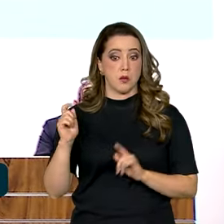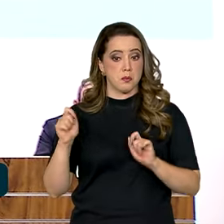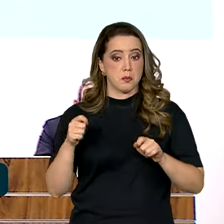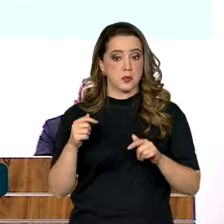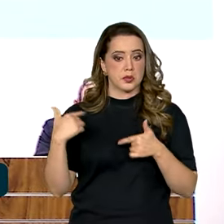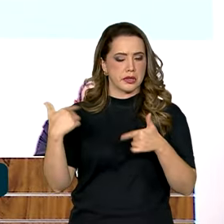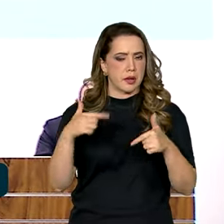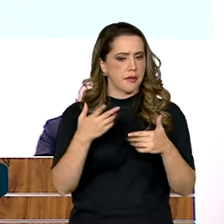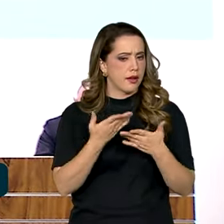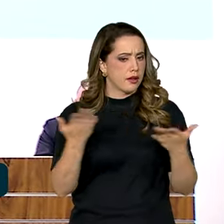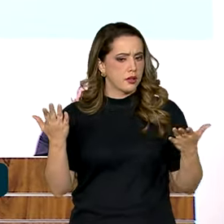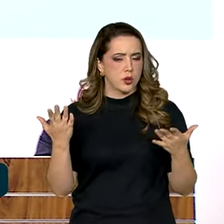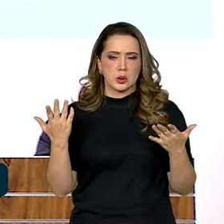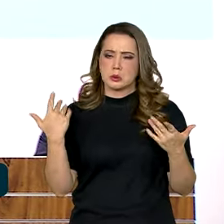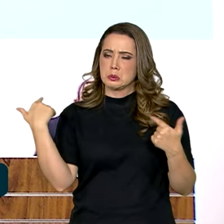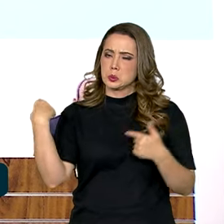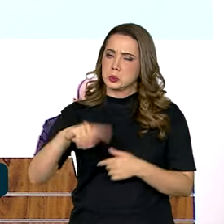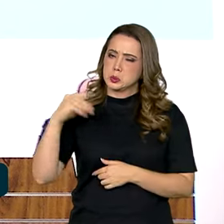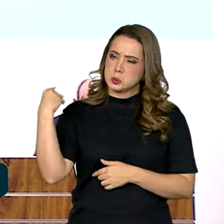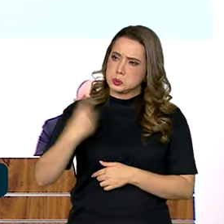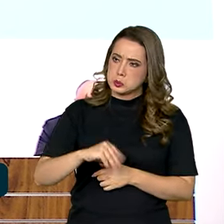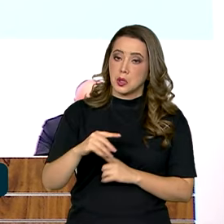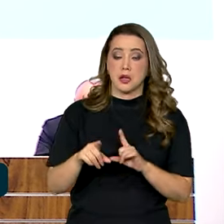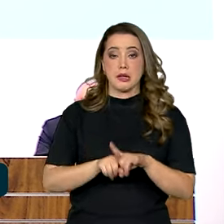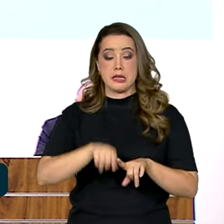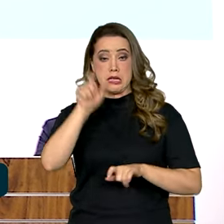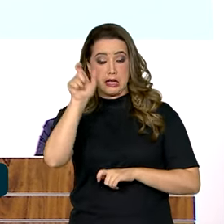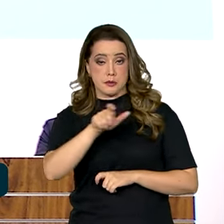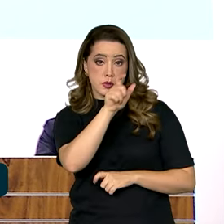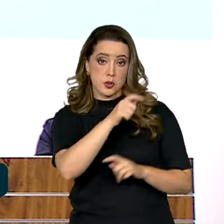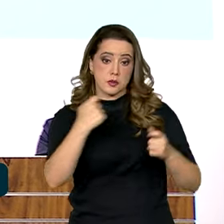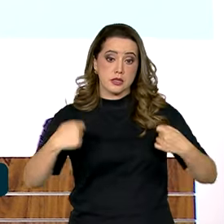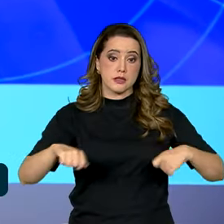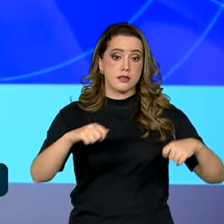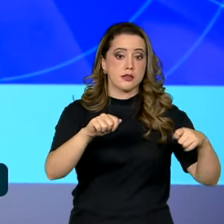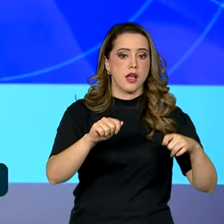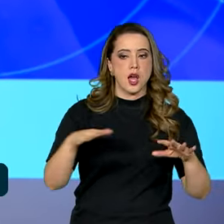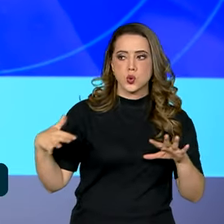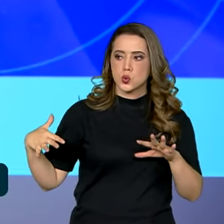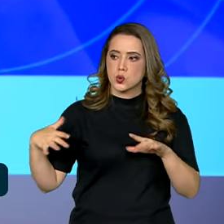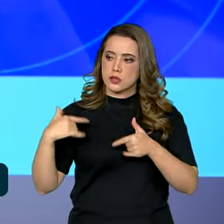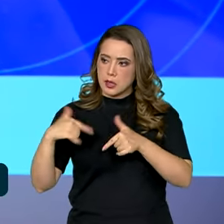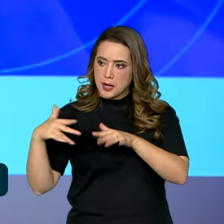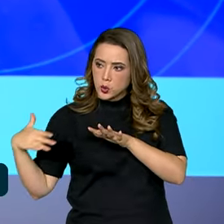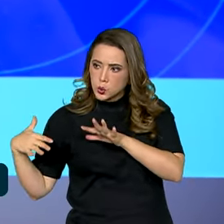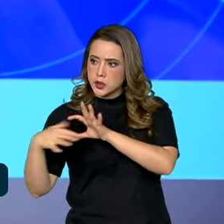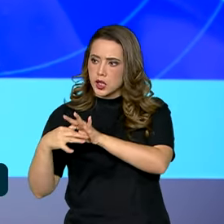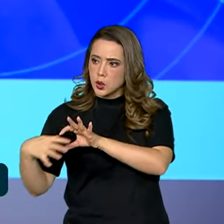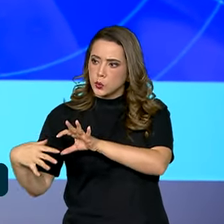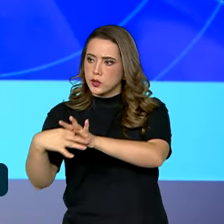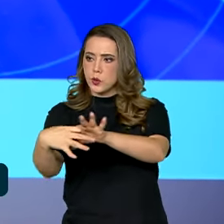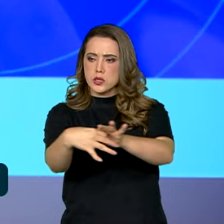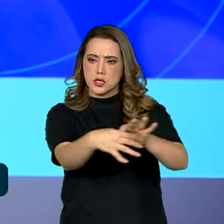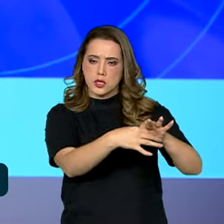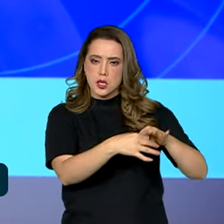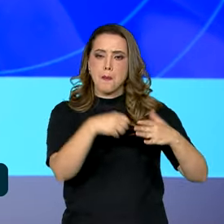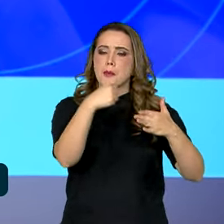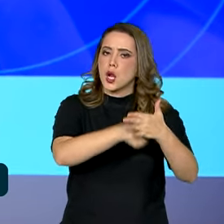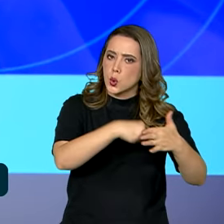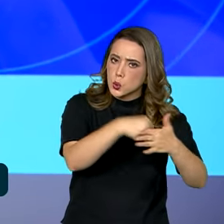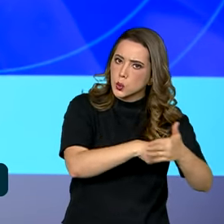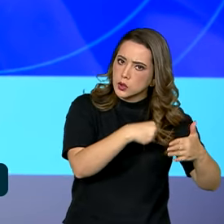trabalho eram exaustivas e os trabalhadores tiveram que se unir na defesa das injustiças e